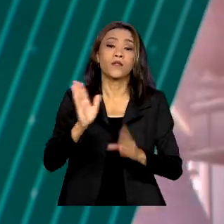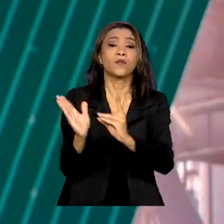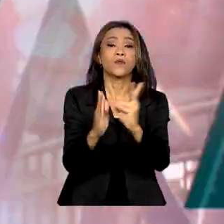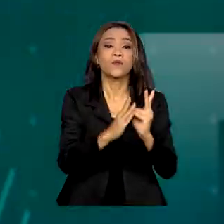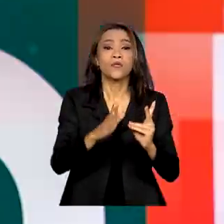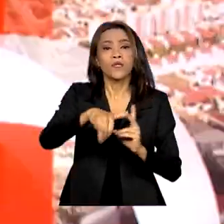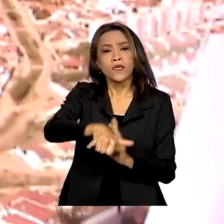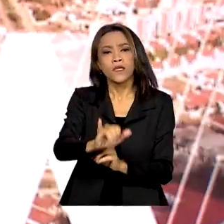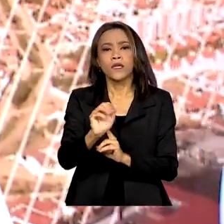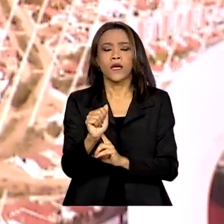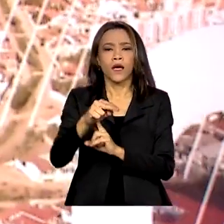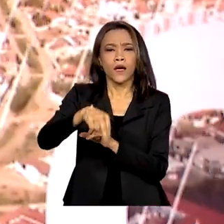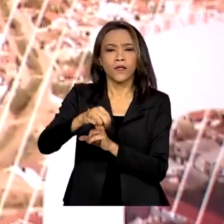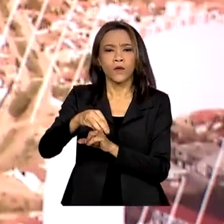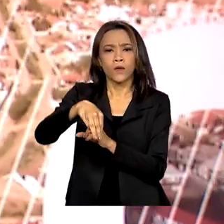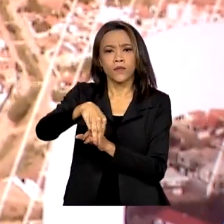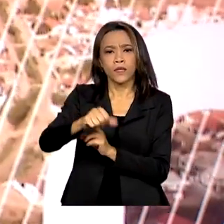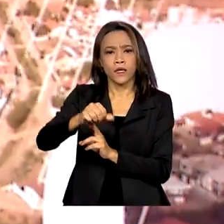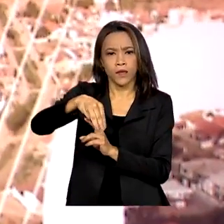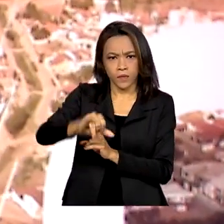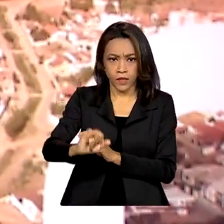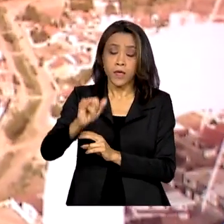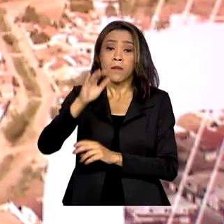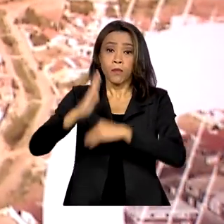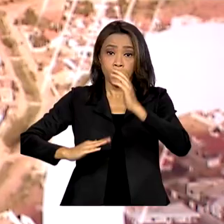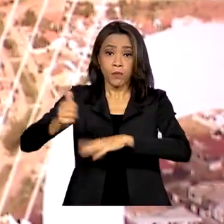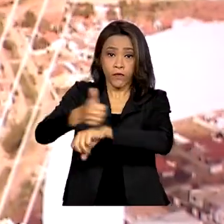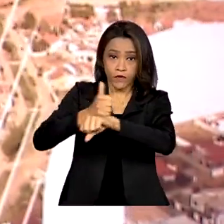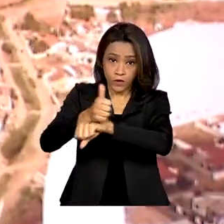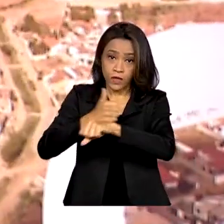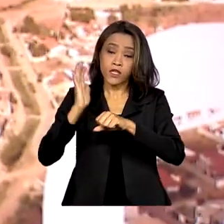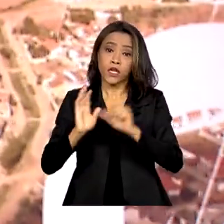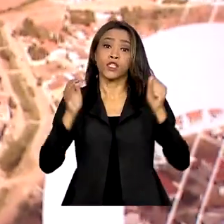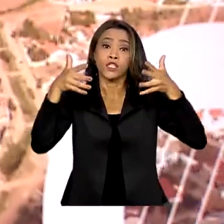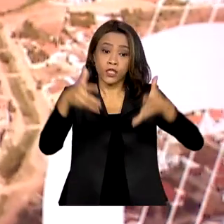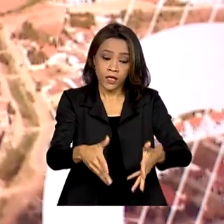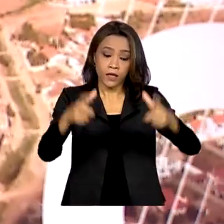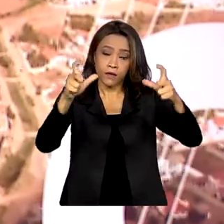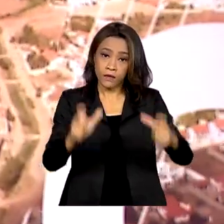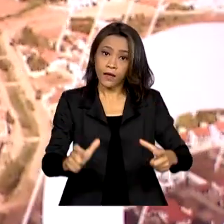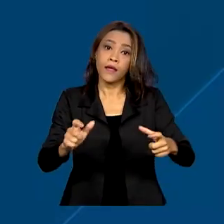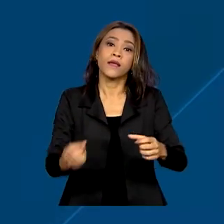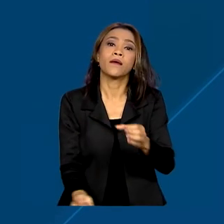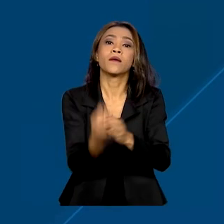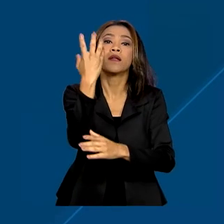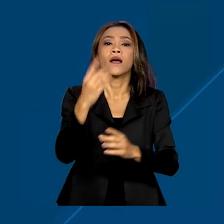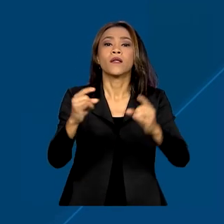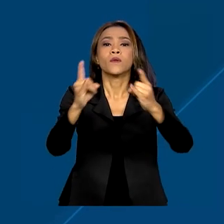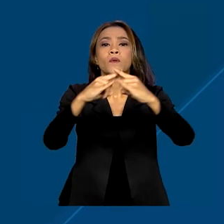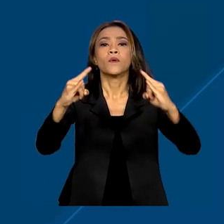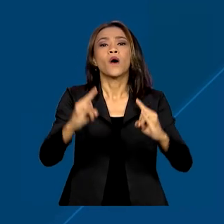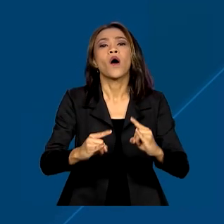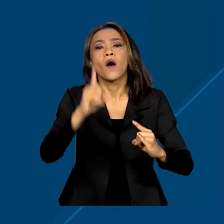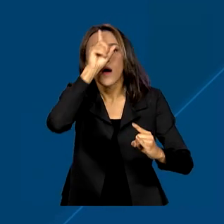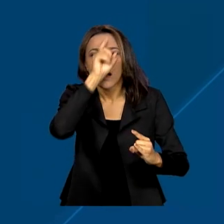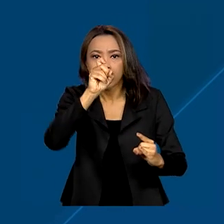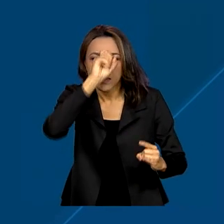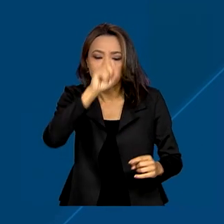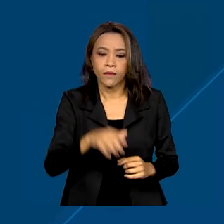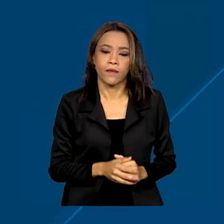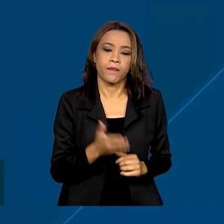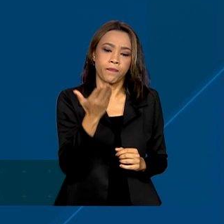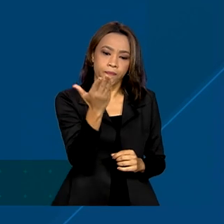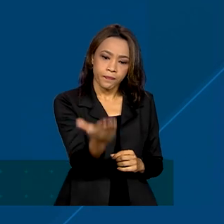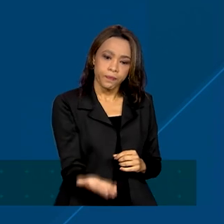saúde já desembarcaram em Roraima e hospitais de campanha são montados na região. Foi assim que o Ministério da